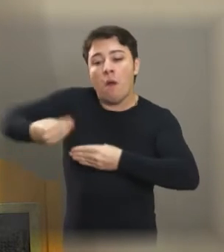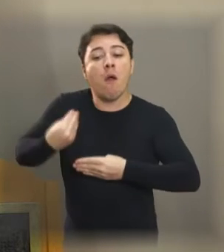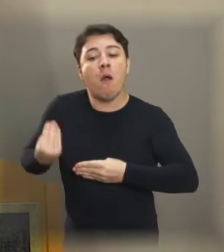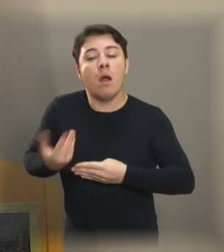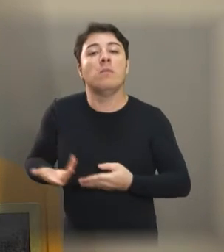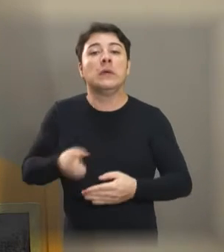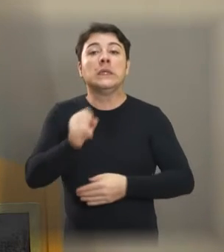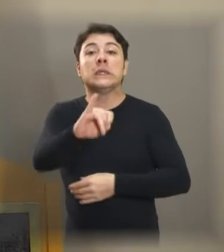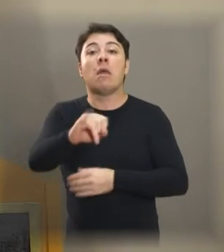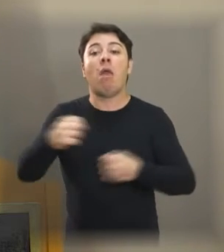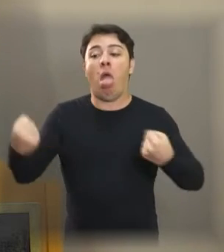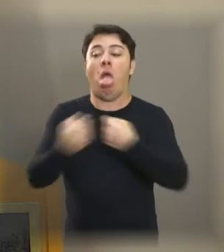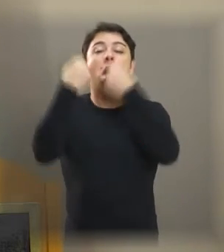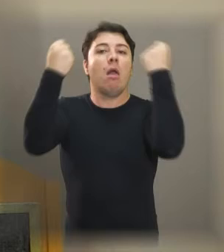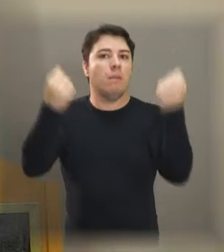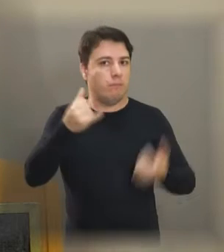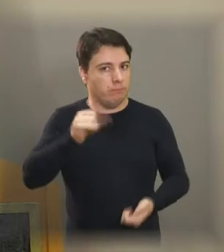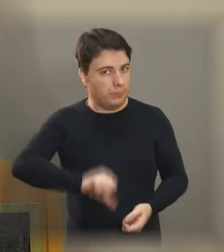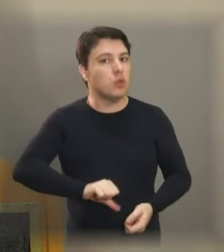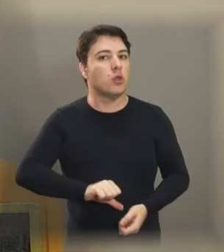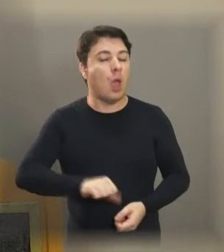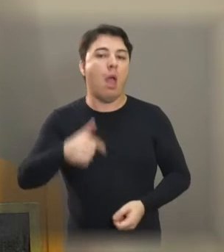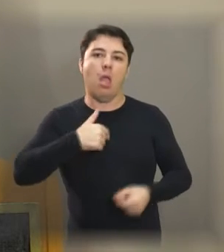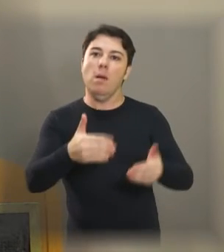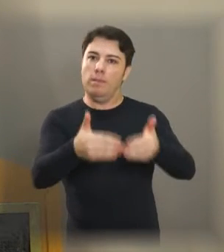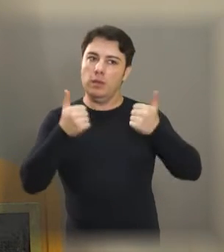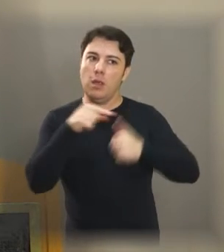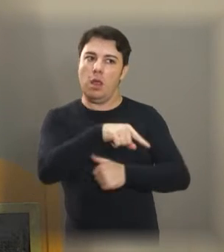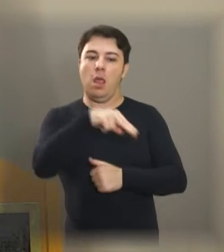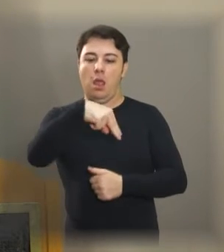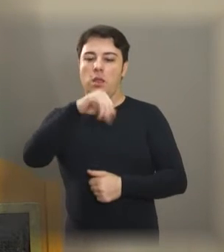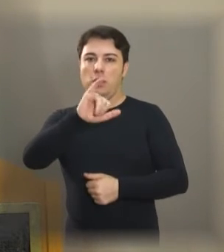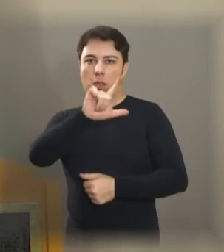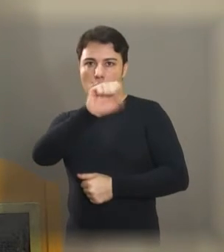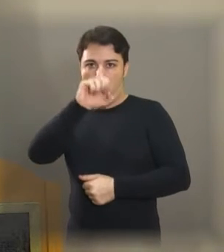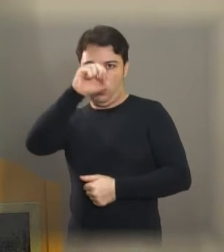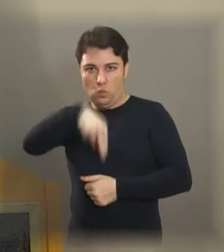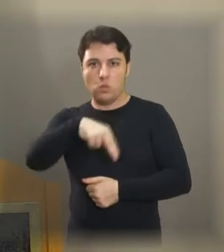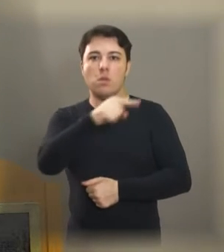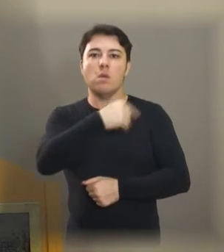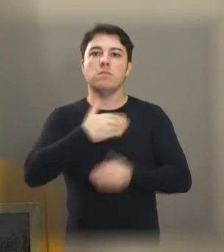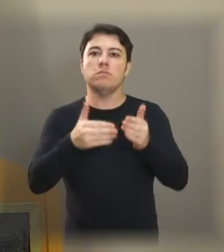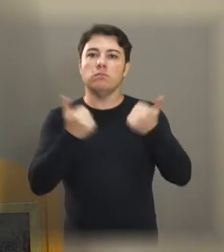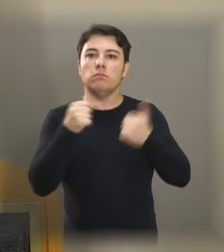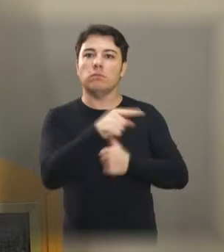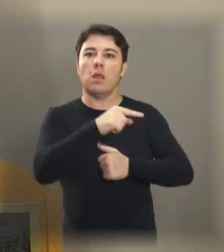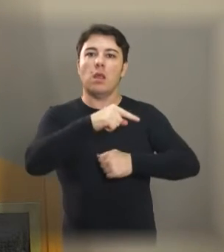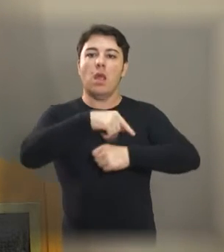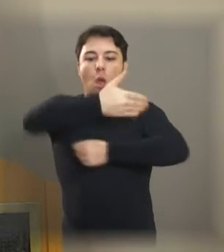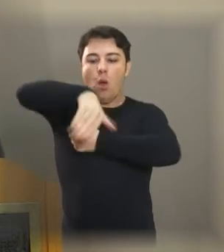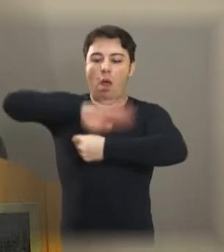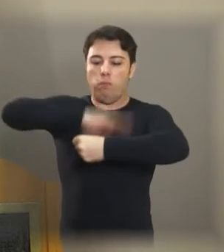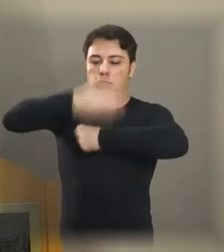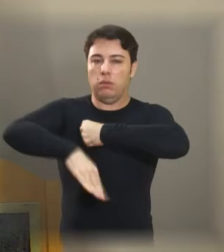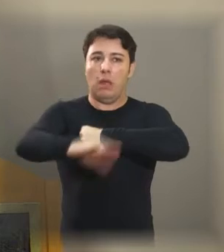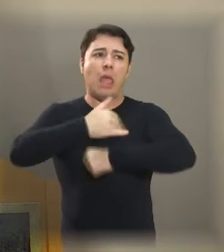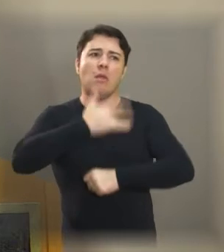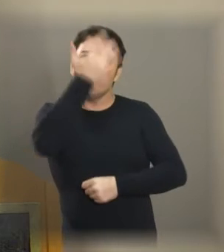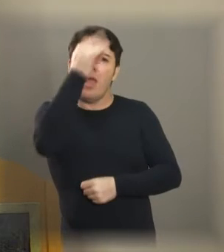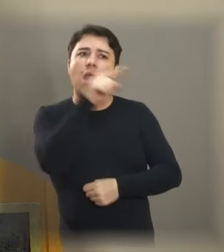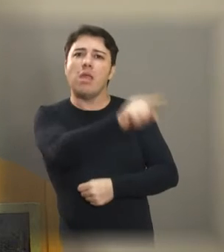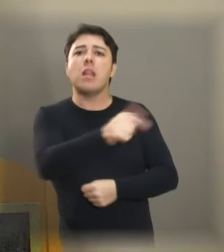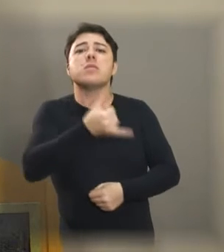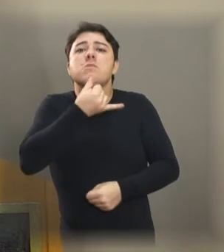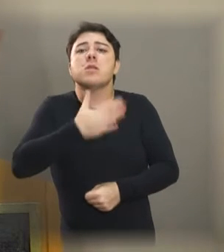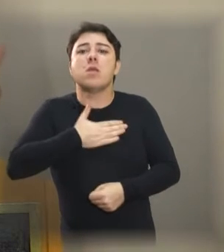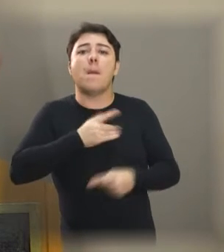antes que aconteça coisa pior. Então, estamos solicitando ao senhor Nilson Carneiro uma lombada ali. Eu não sei se ele está chateado comigo,